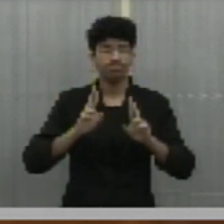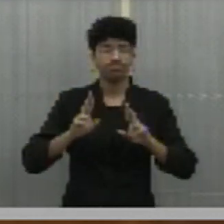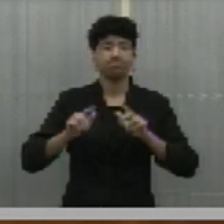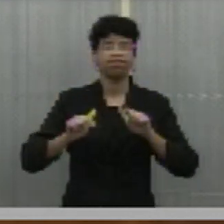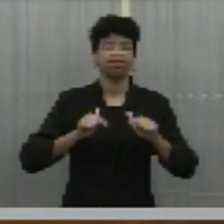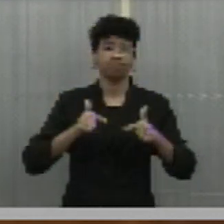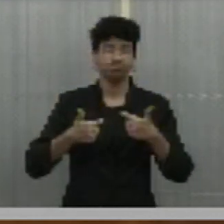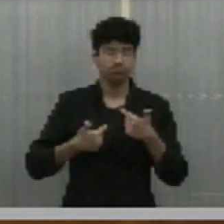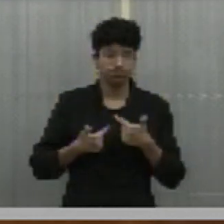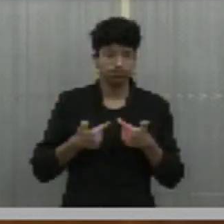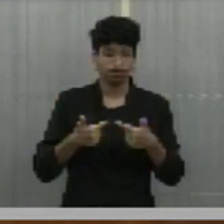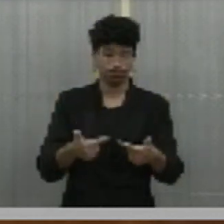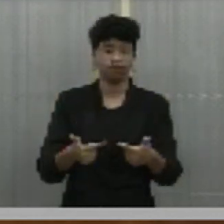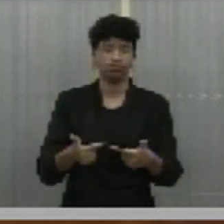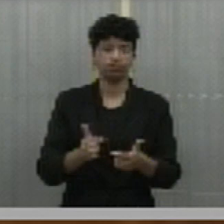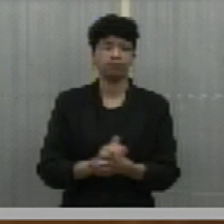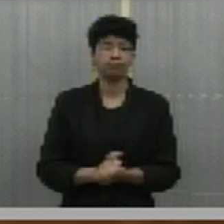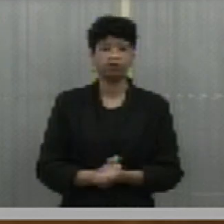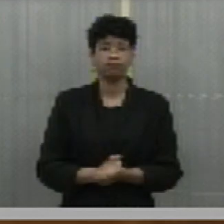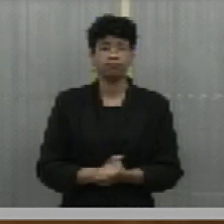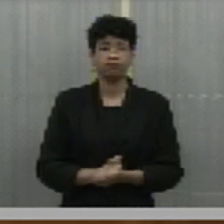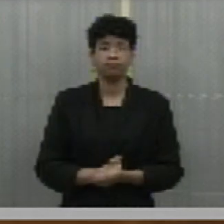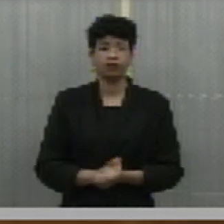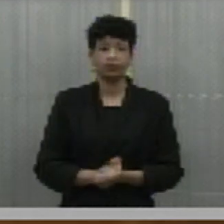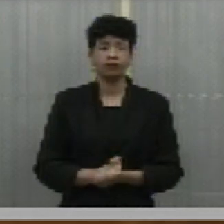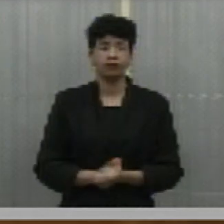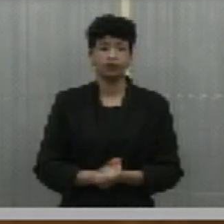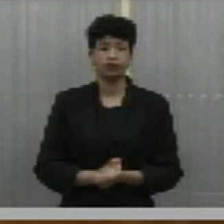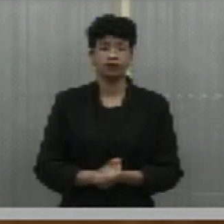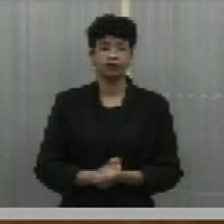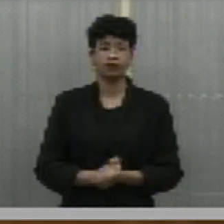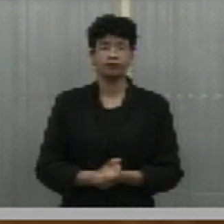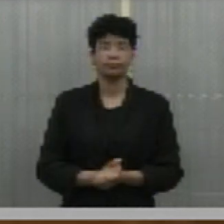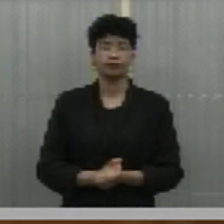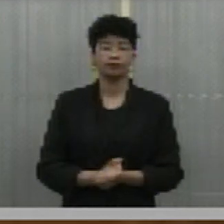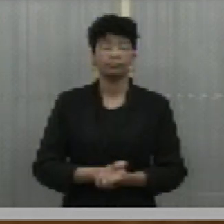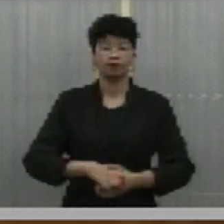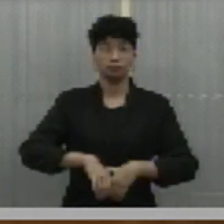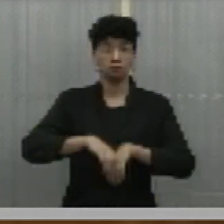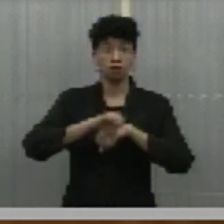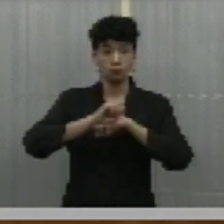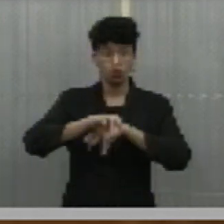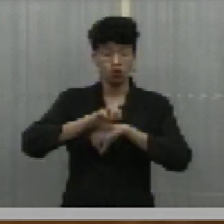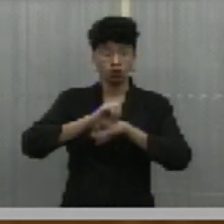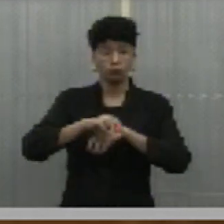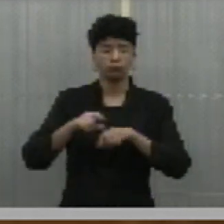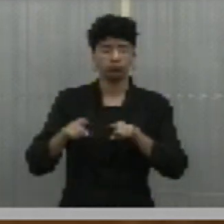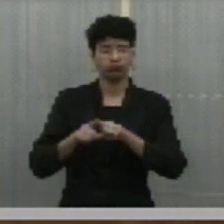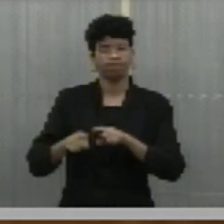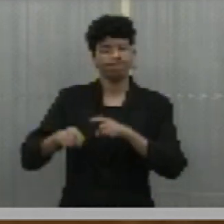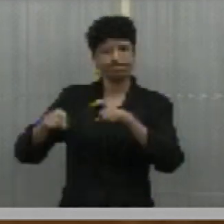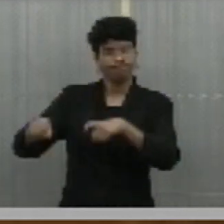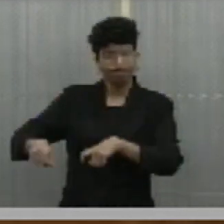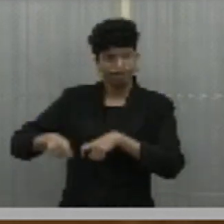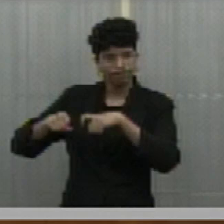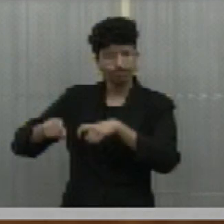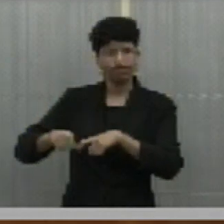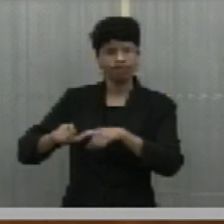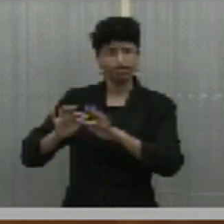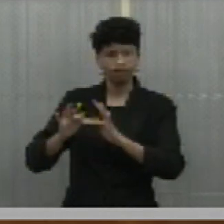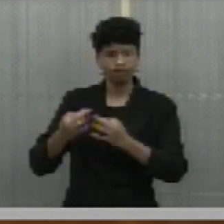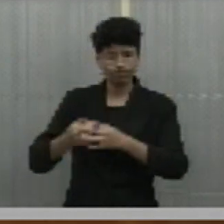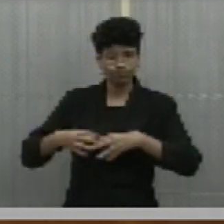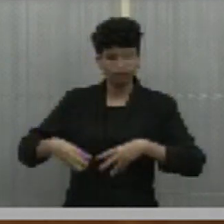entre elas, senhor presidente, a educação e a agricultura que devem